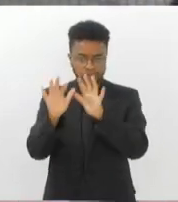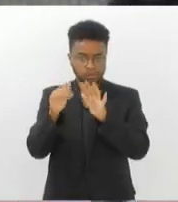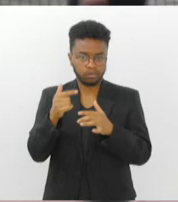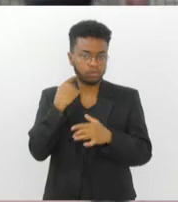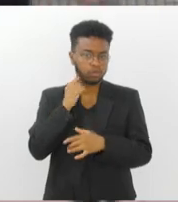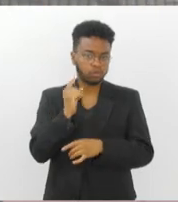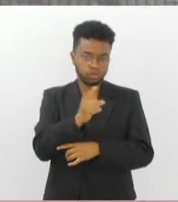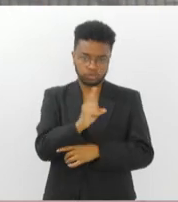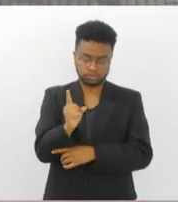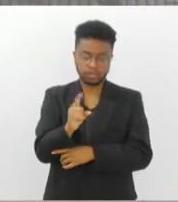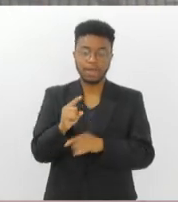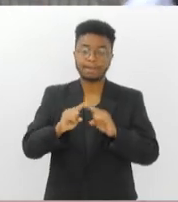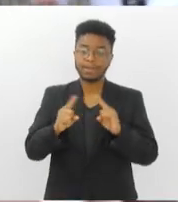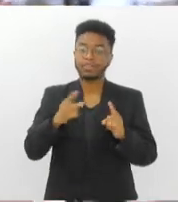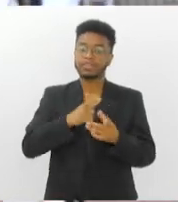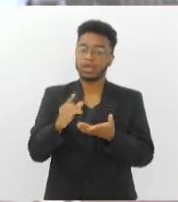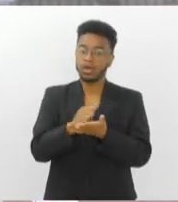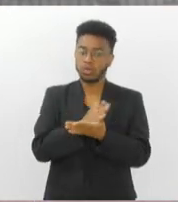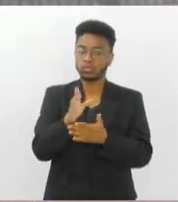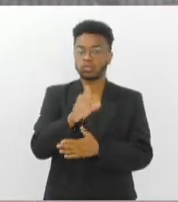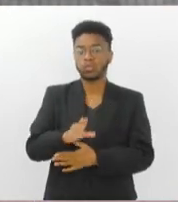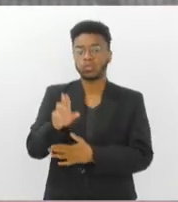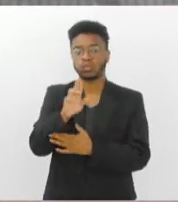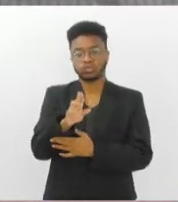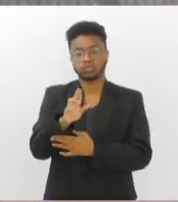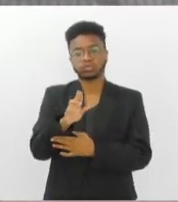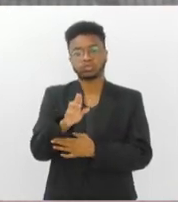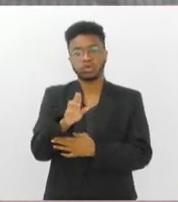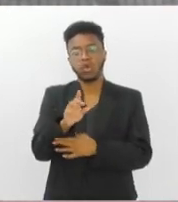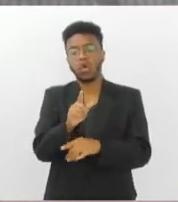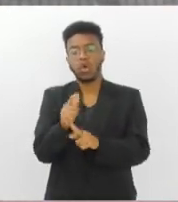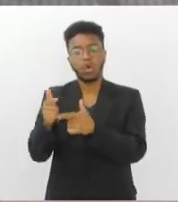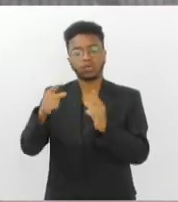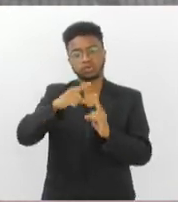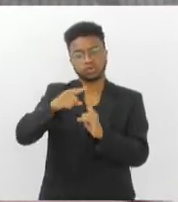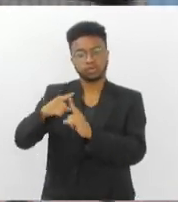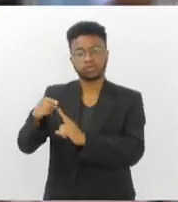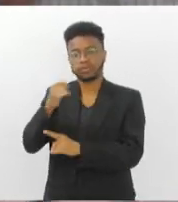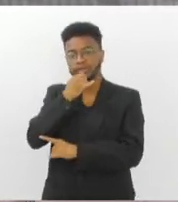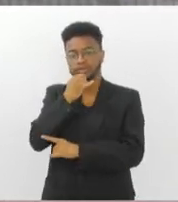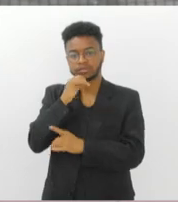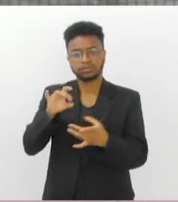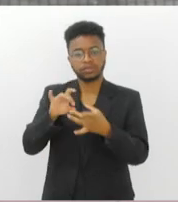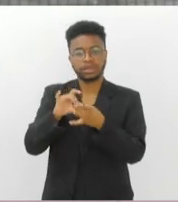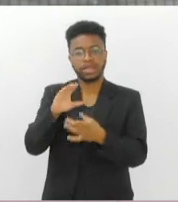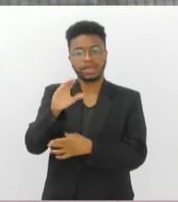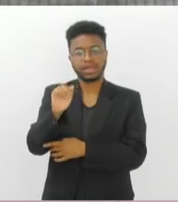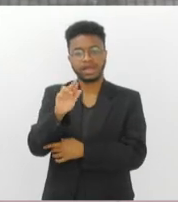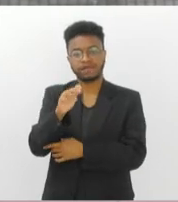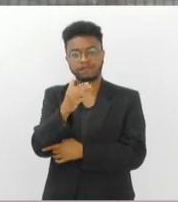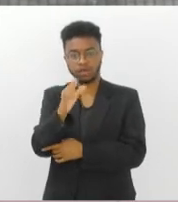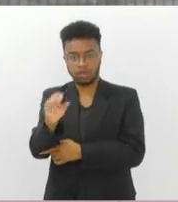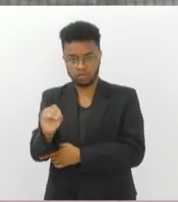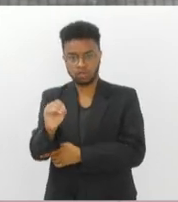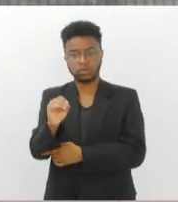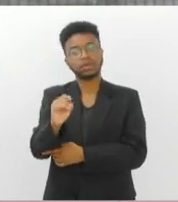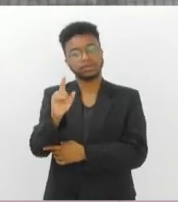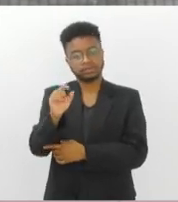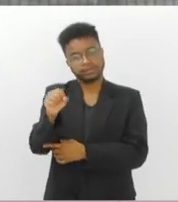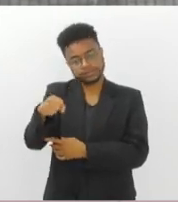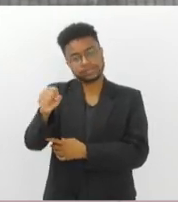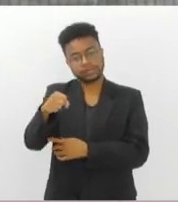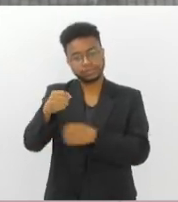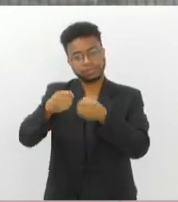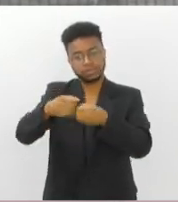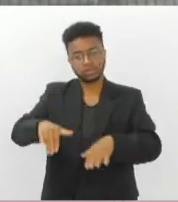produzido de fontes fósseis que são mais poluidoras, como é o caso do carvão. hidrogênio, a partir do carvão, sem